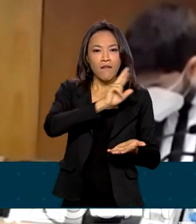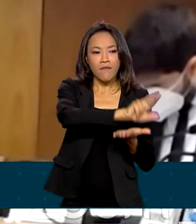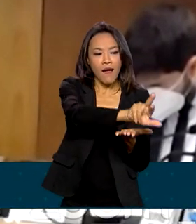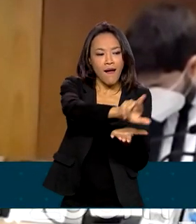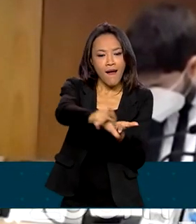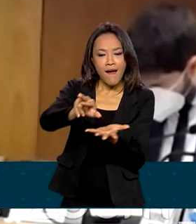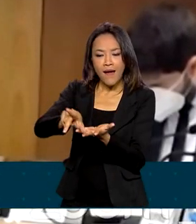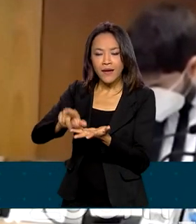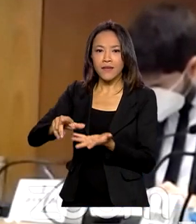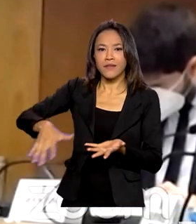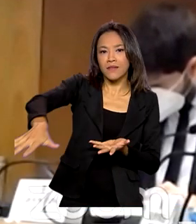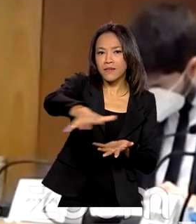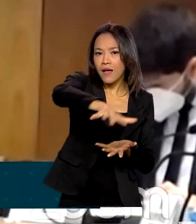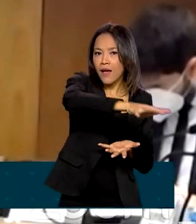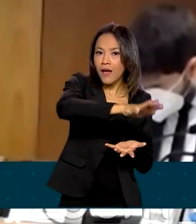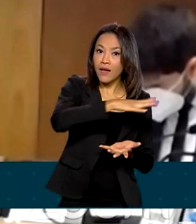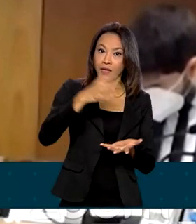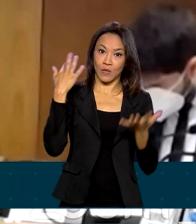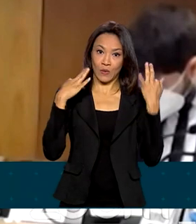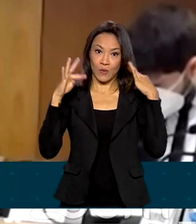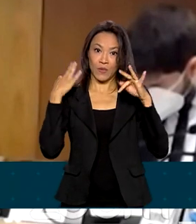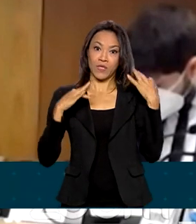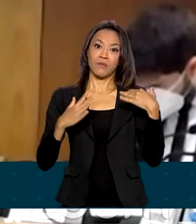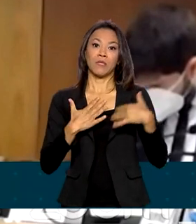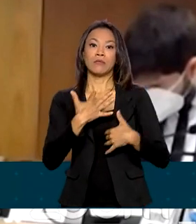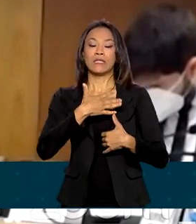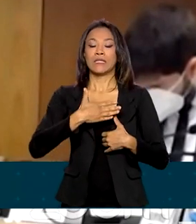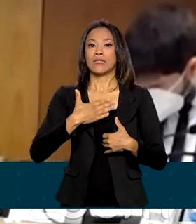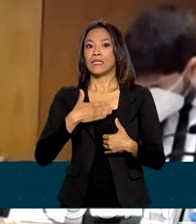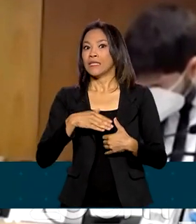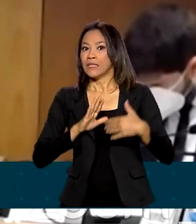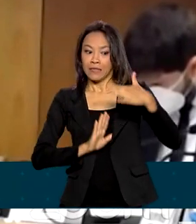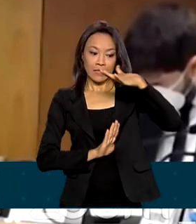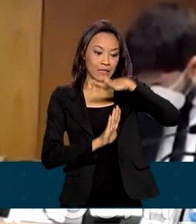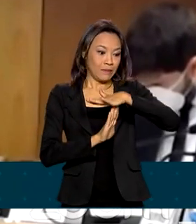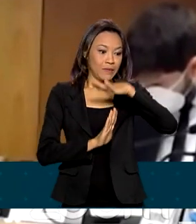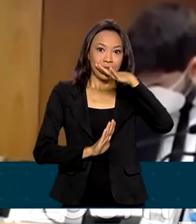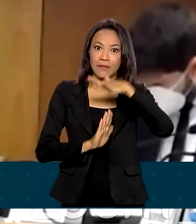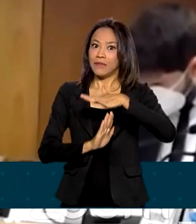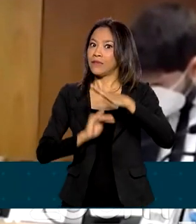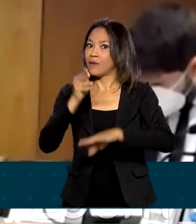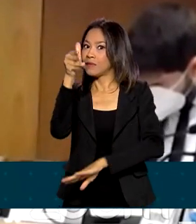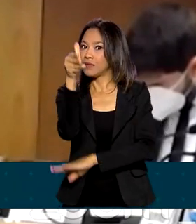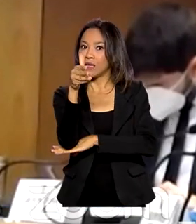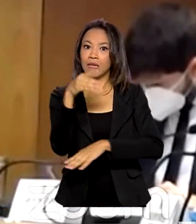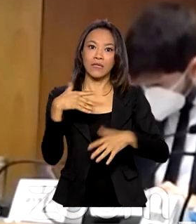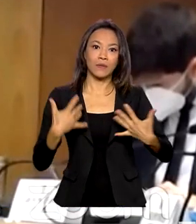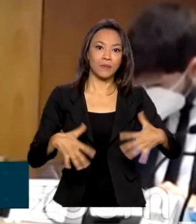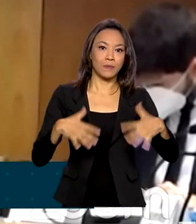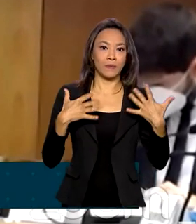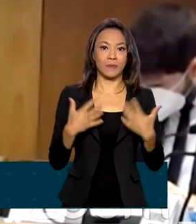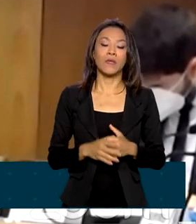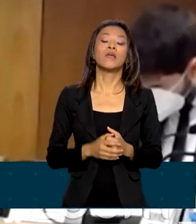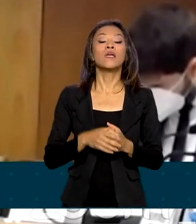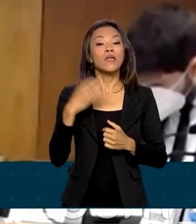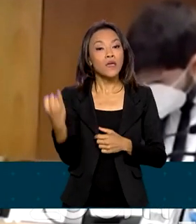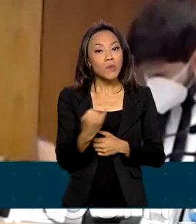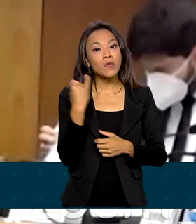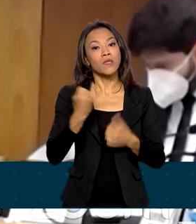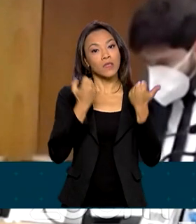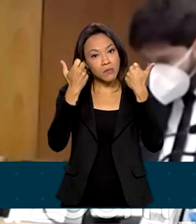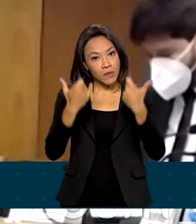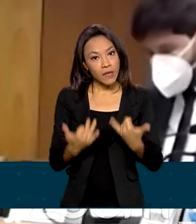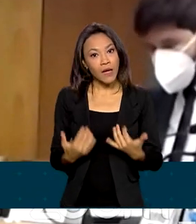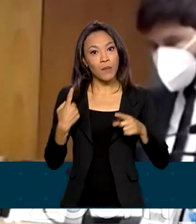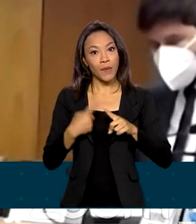turísticas brasileiras estão com as reservas descortadas nos hotéis, nas pousadas e é importante destacar porque